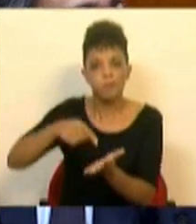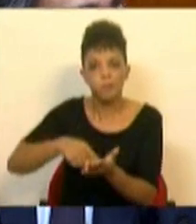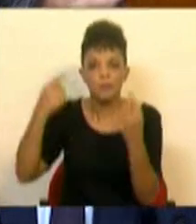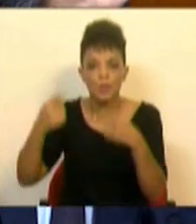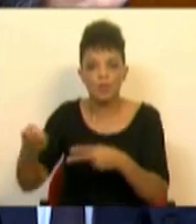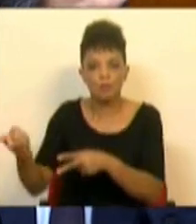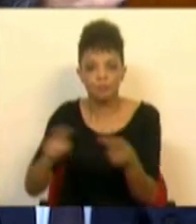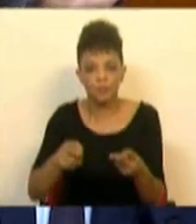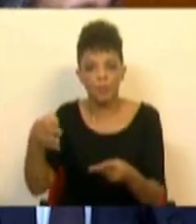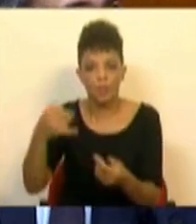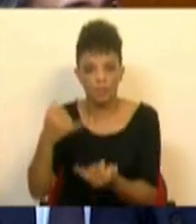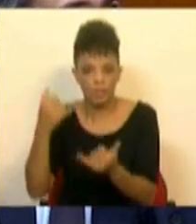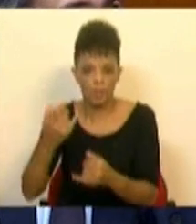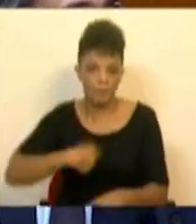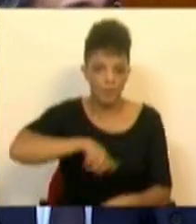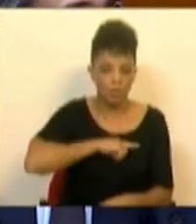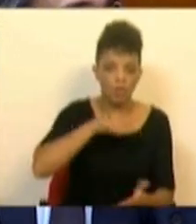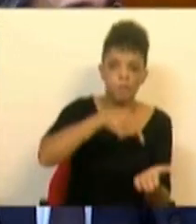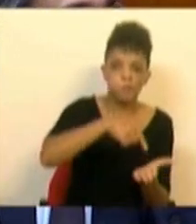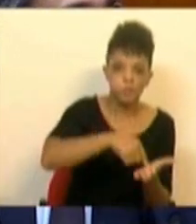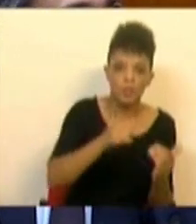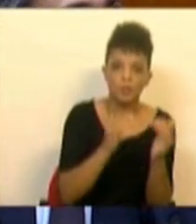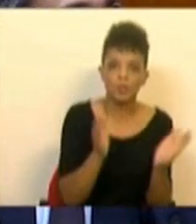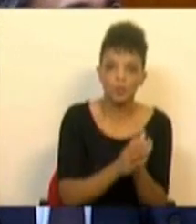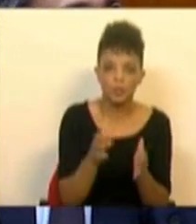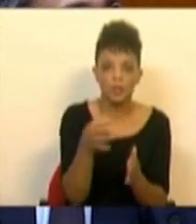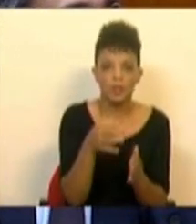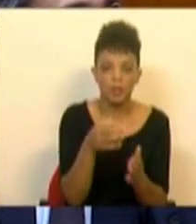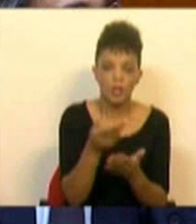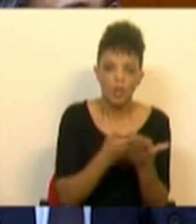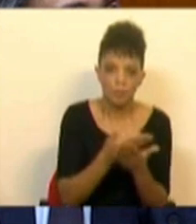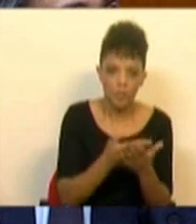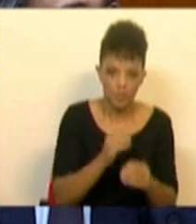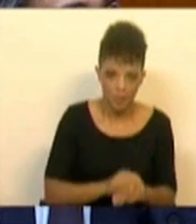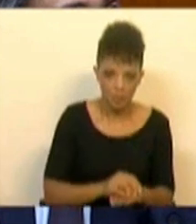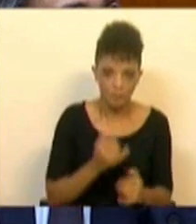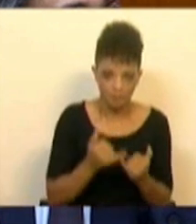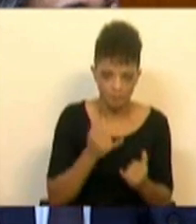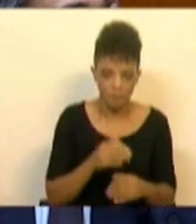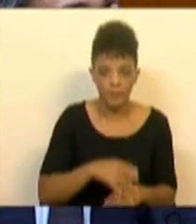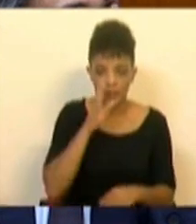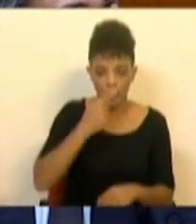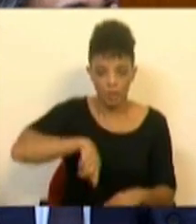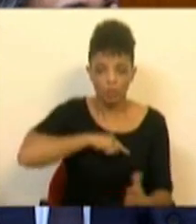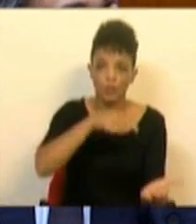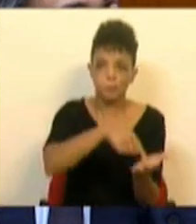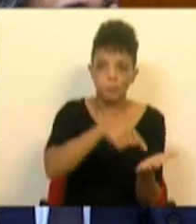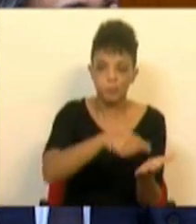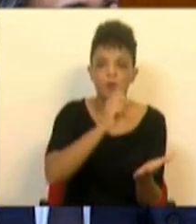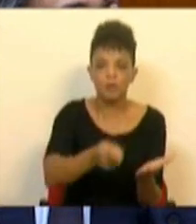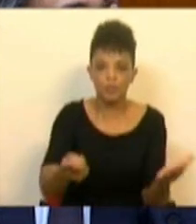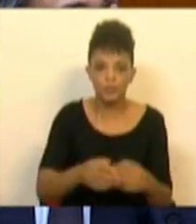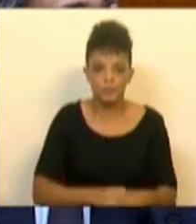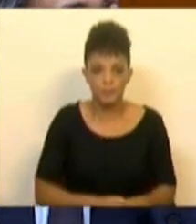transações das criptomoedas e nós estamos a tributar toda a criptoeconomia. E ao fazer essa tributação, aquilo que nós estamos a